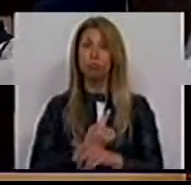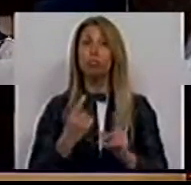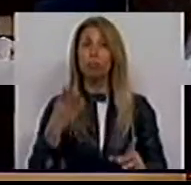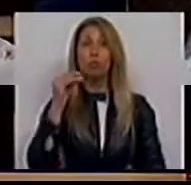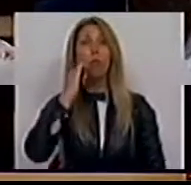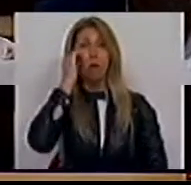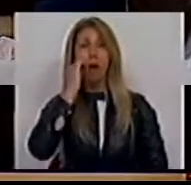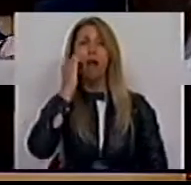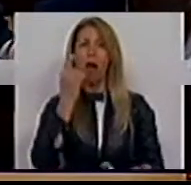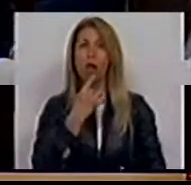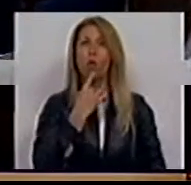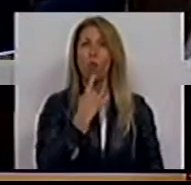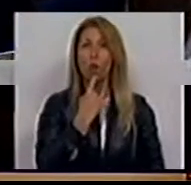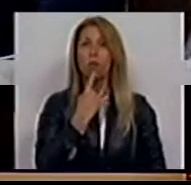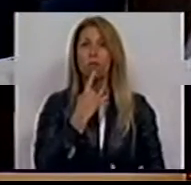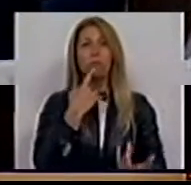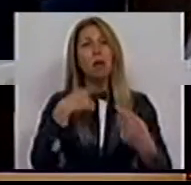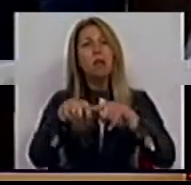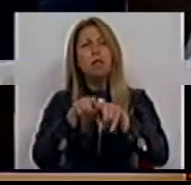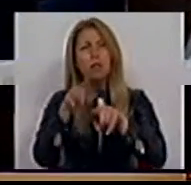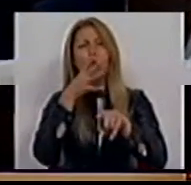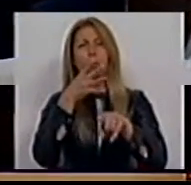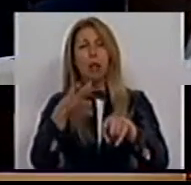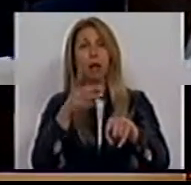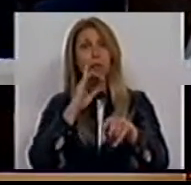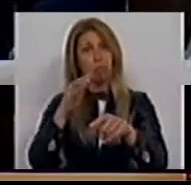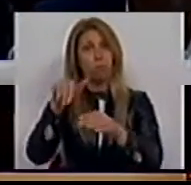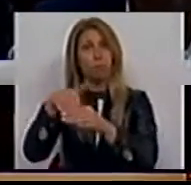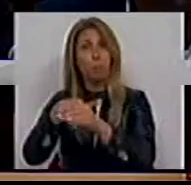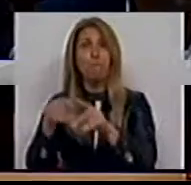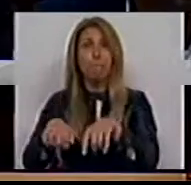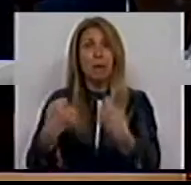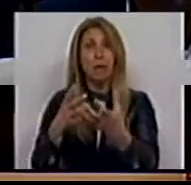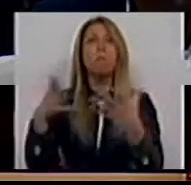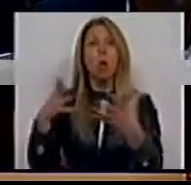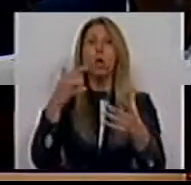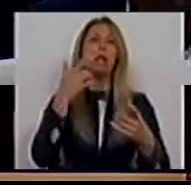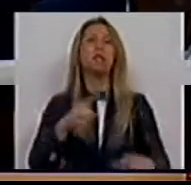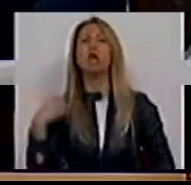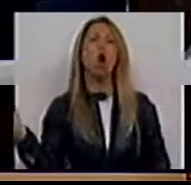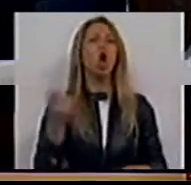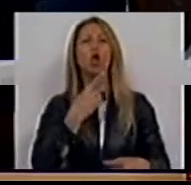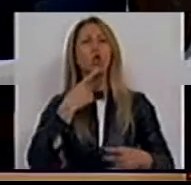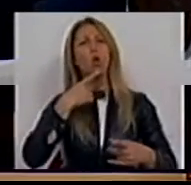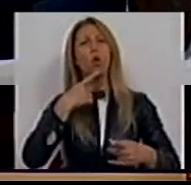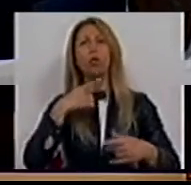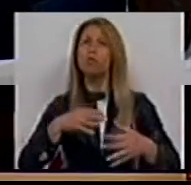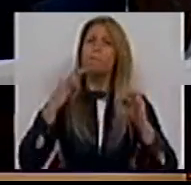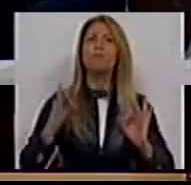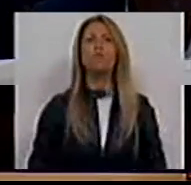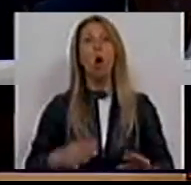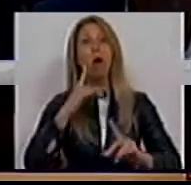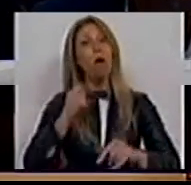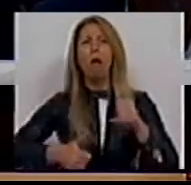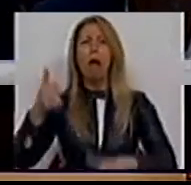deputada do partido da maioria afirmar que todos venceram a crise num país em que